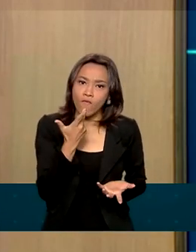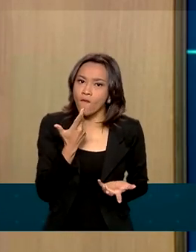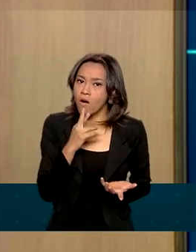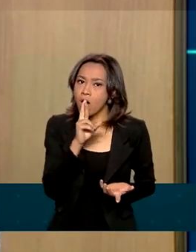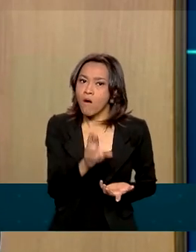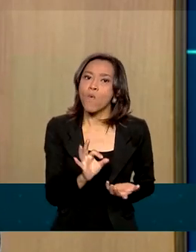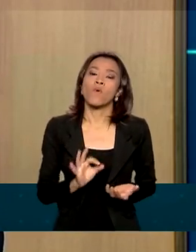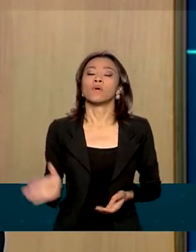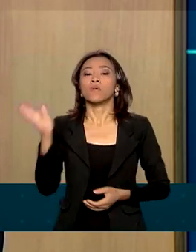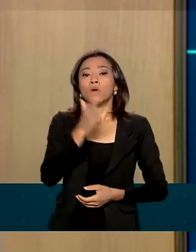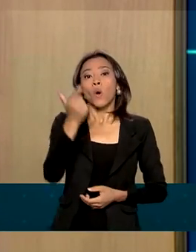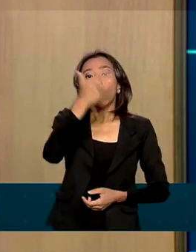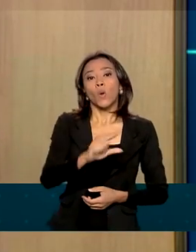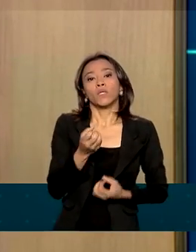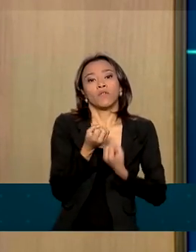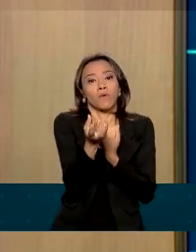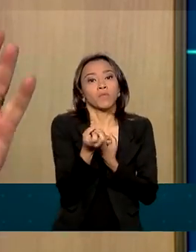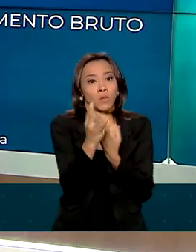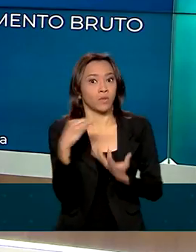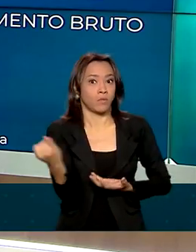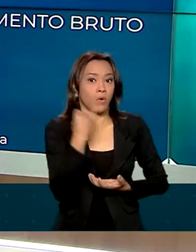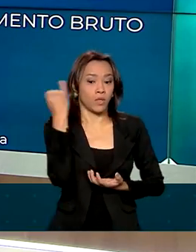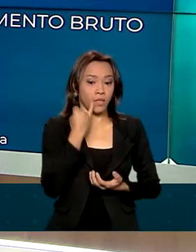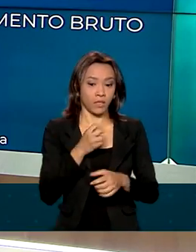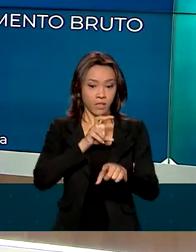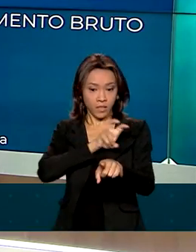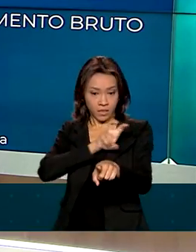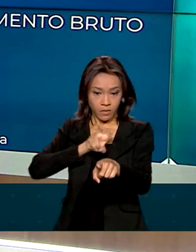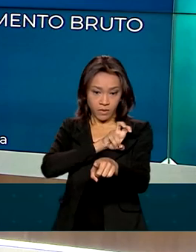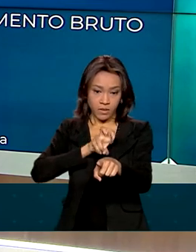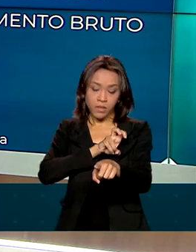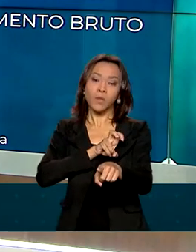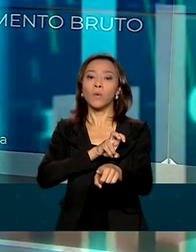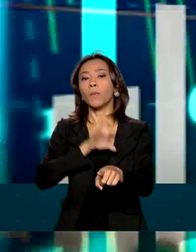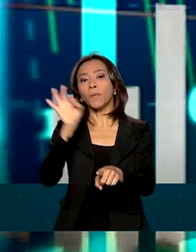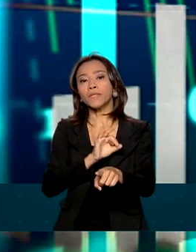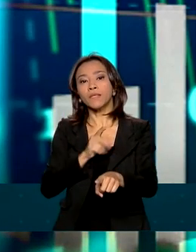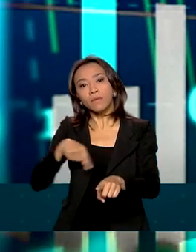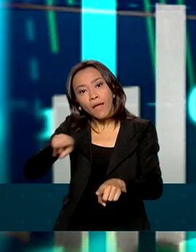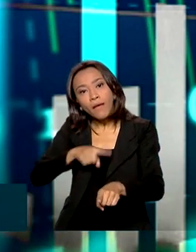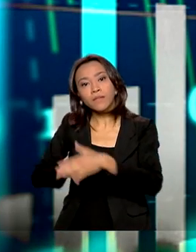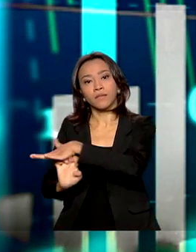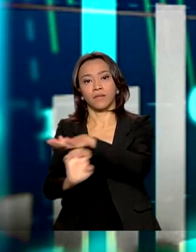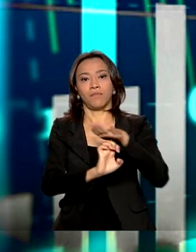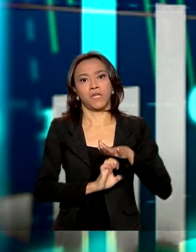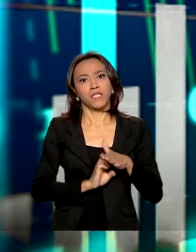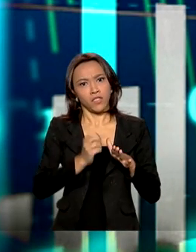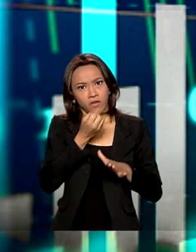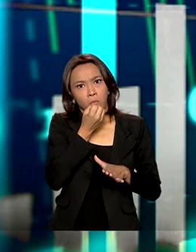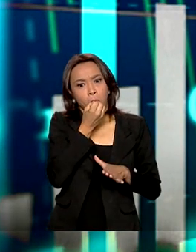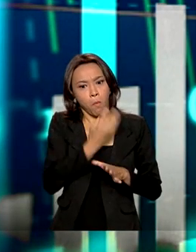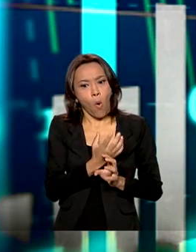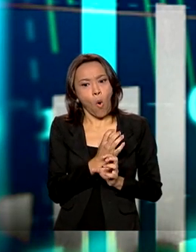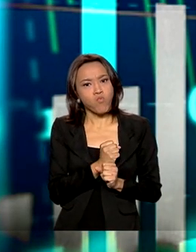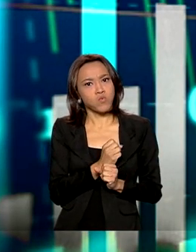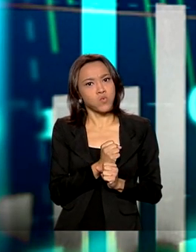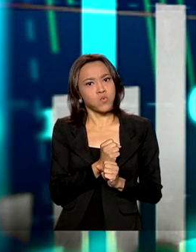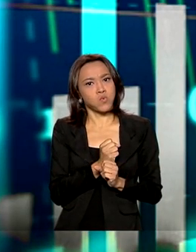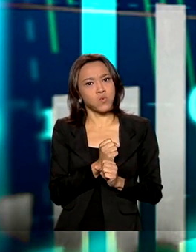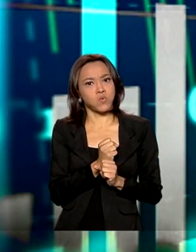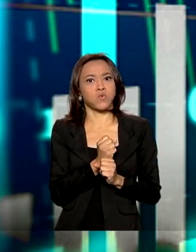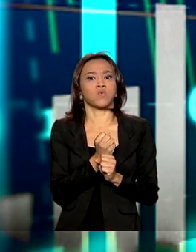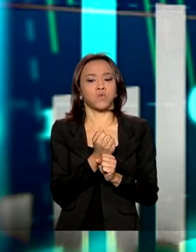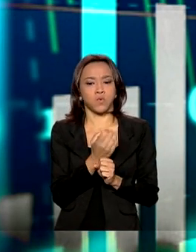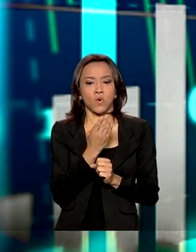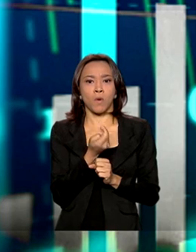dado obtido importantíssimo, 55% das empresas tiveram um aumento do faturamento bruto. Ou seja, não foi apenas